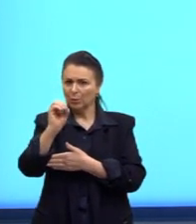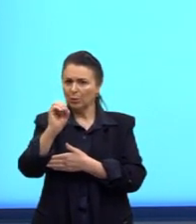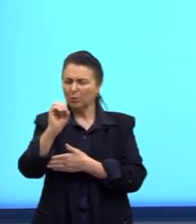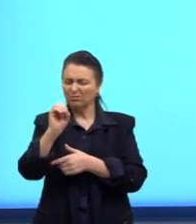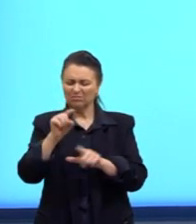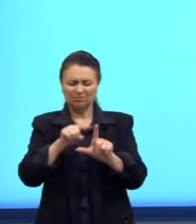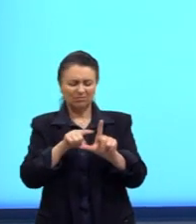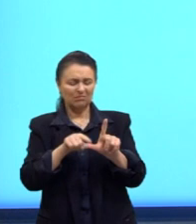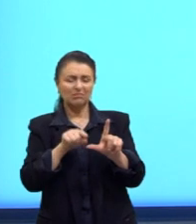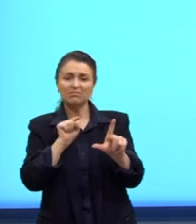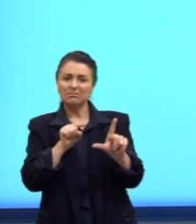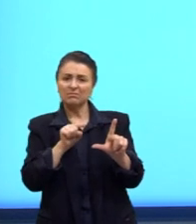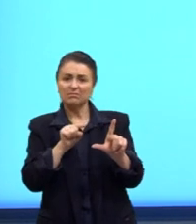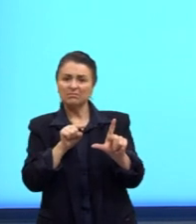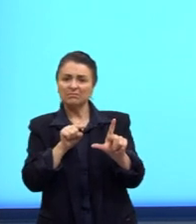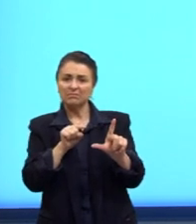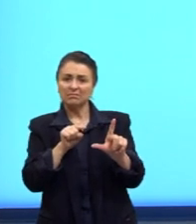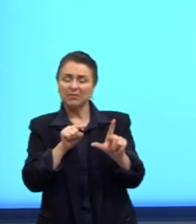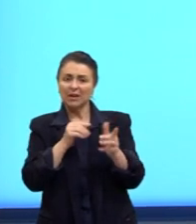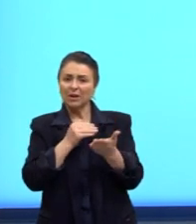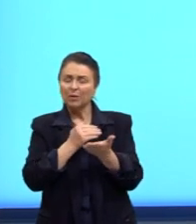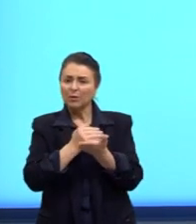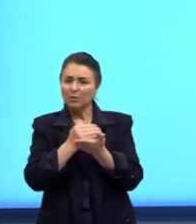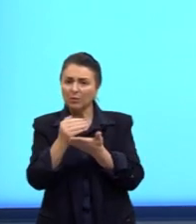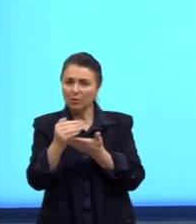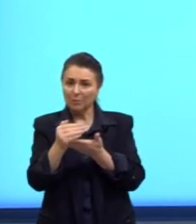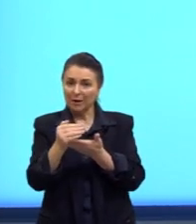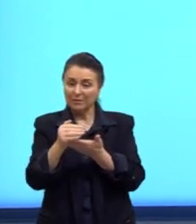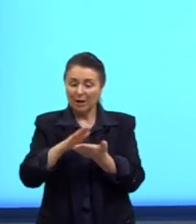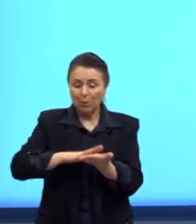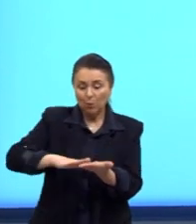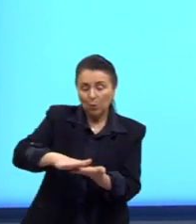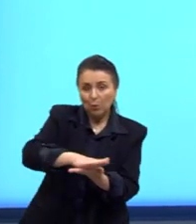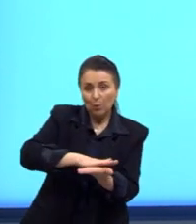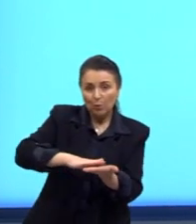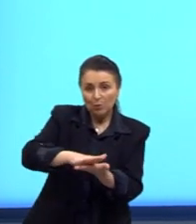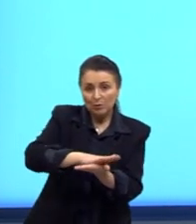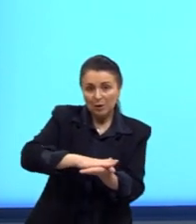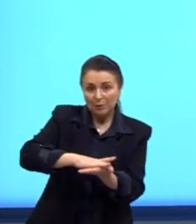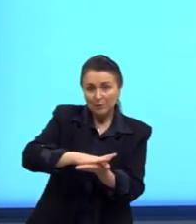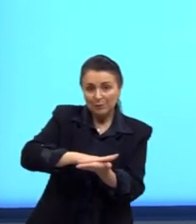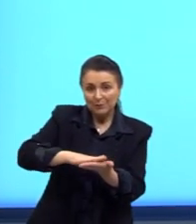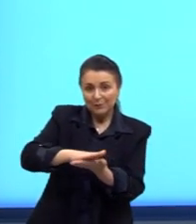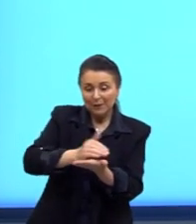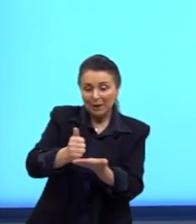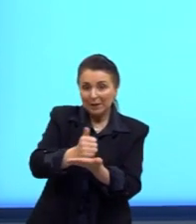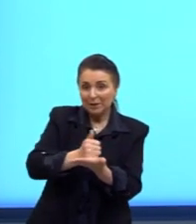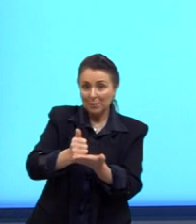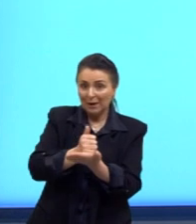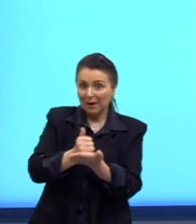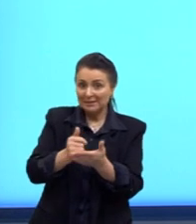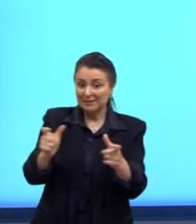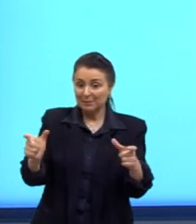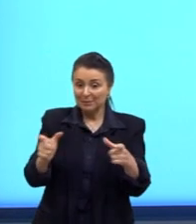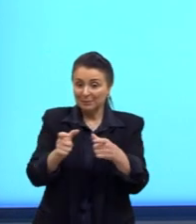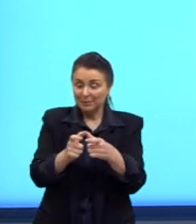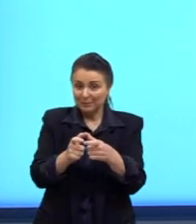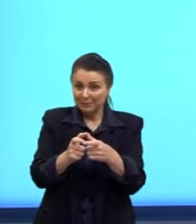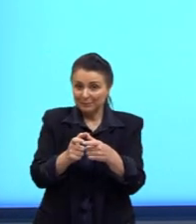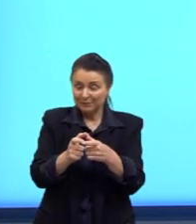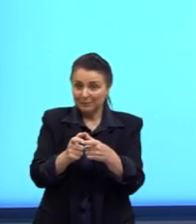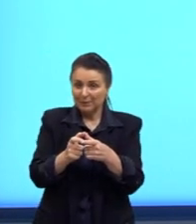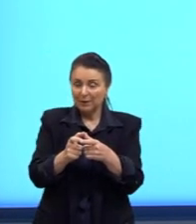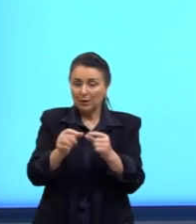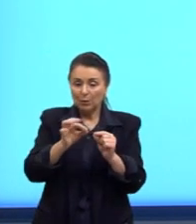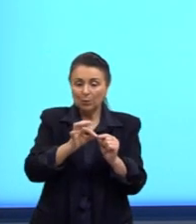ângulo? Seria ali, né? O ângulo formado entre o chão, entre o plano ali da base menor, com essa